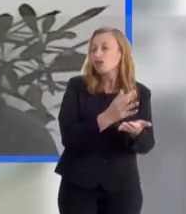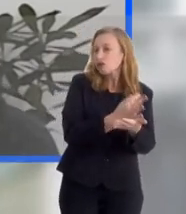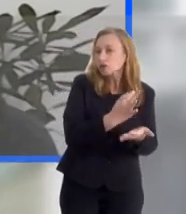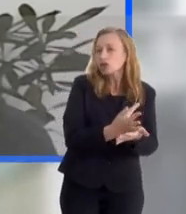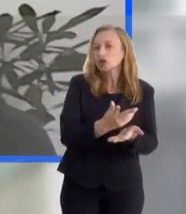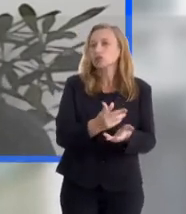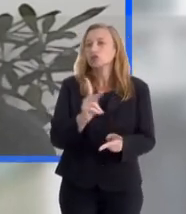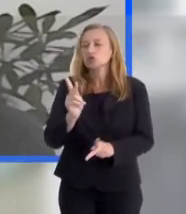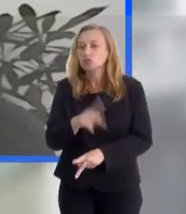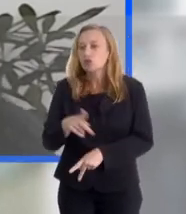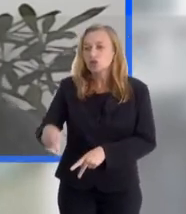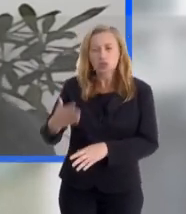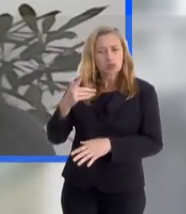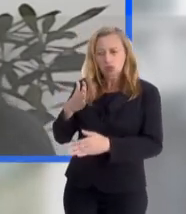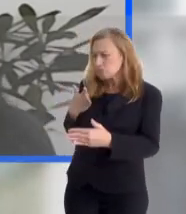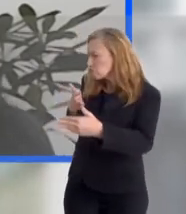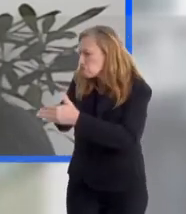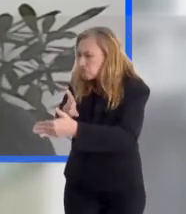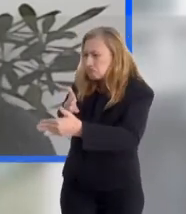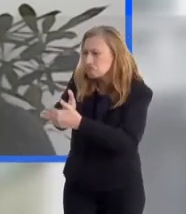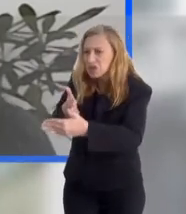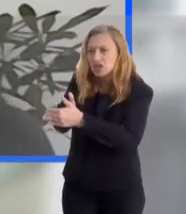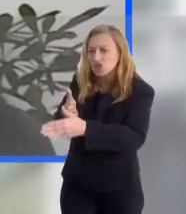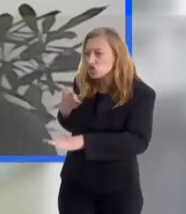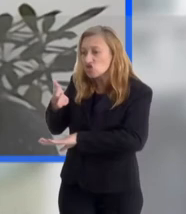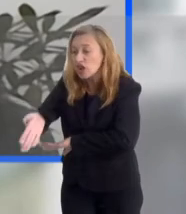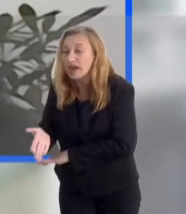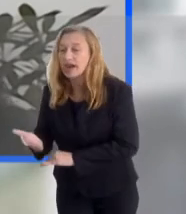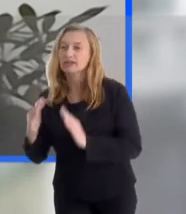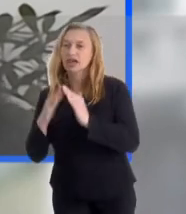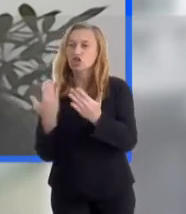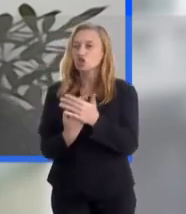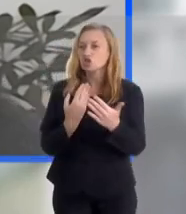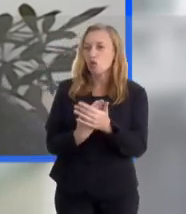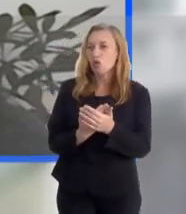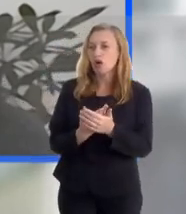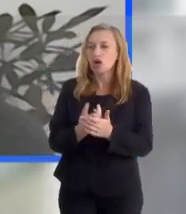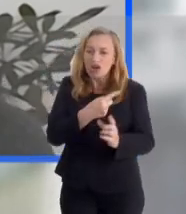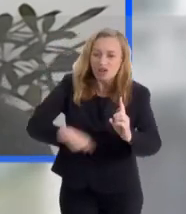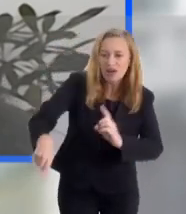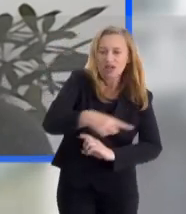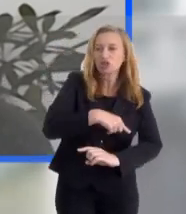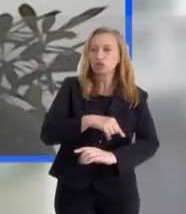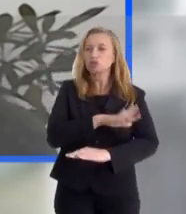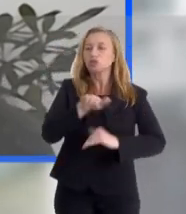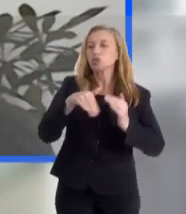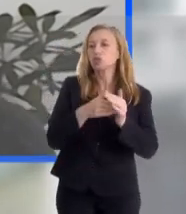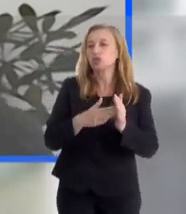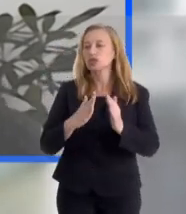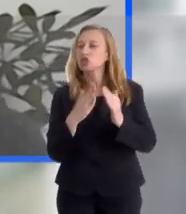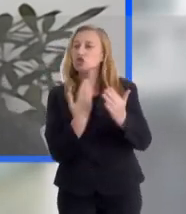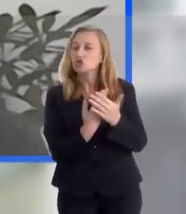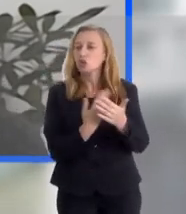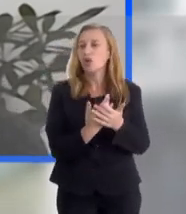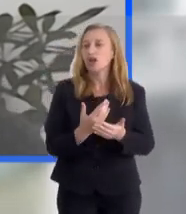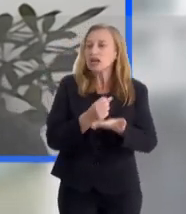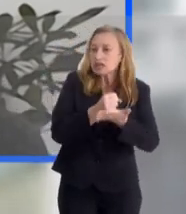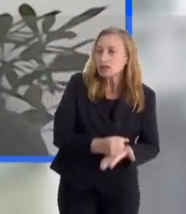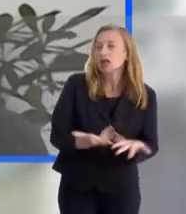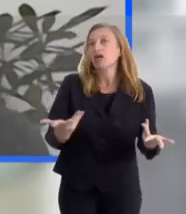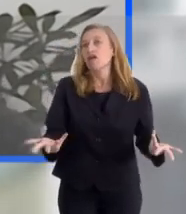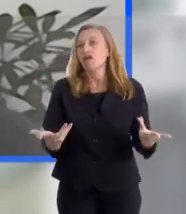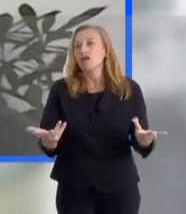faltando mais, porque não chegam, não conseguem chegar nas escolas, os diretores também, então tem um impacto ali em toda a comunidade